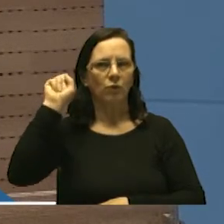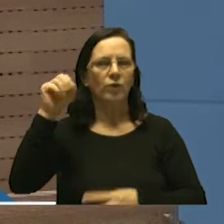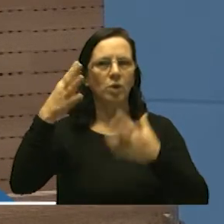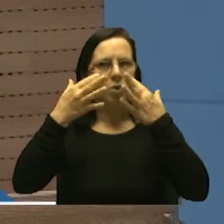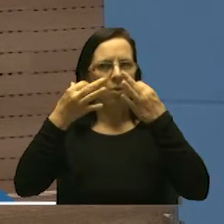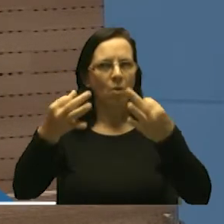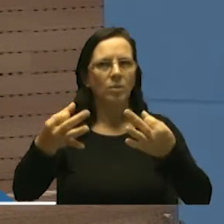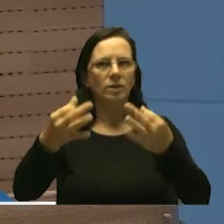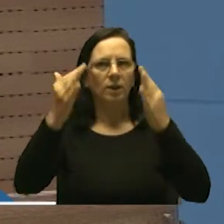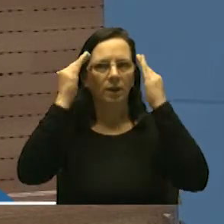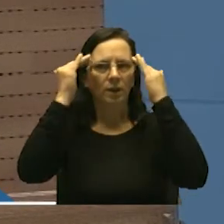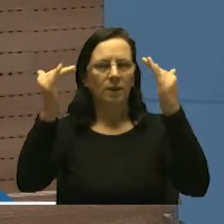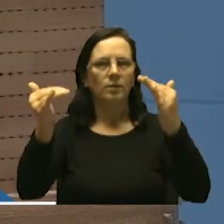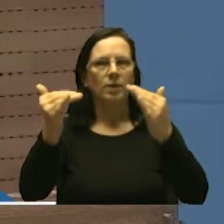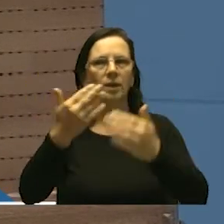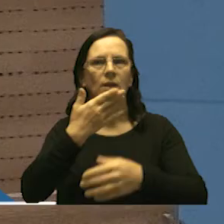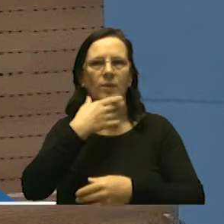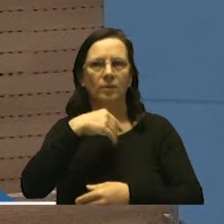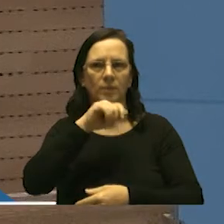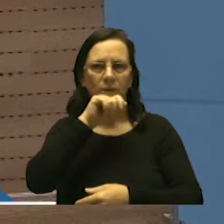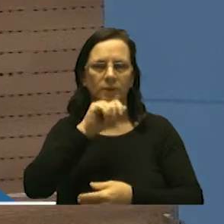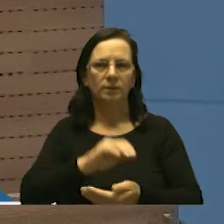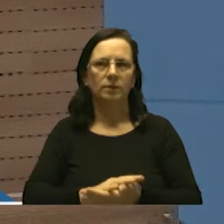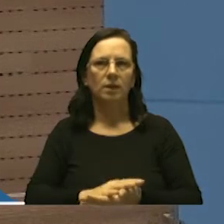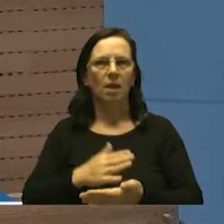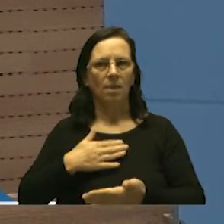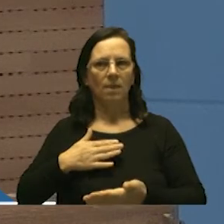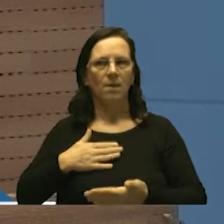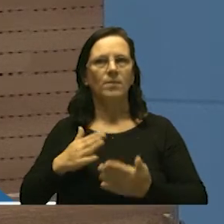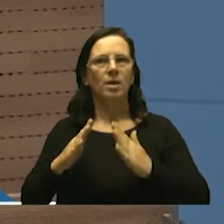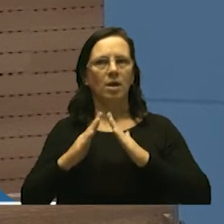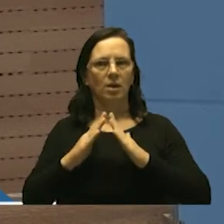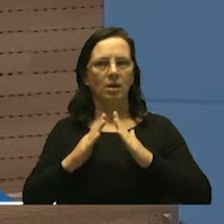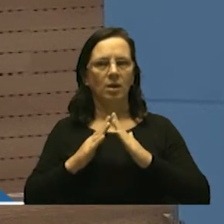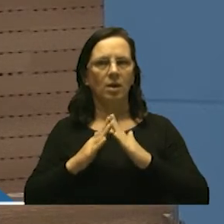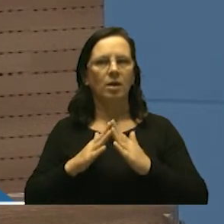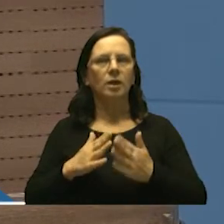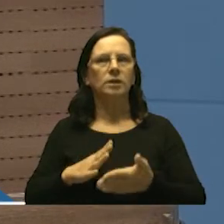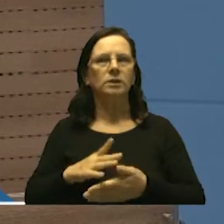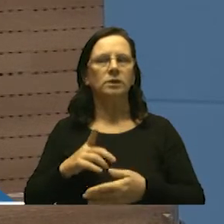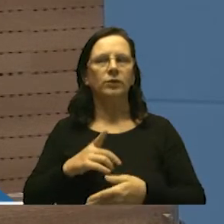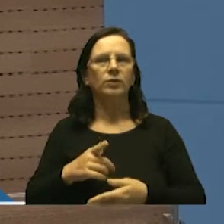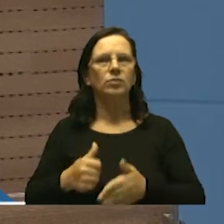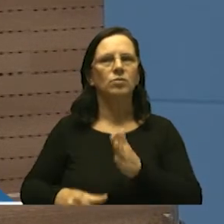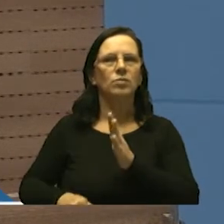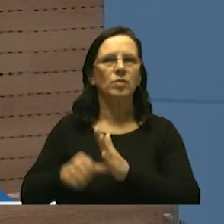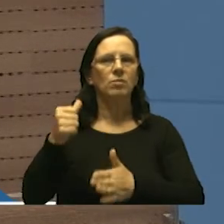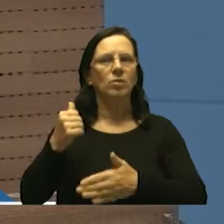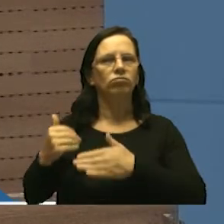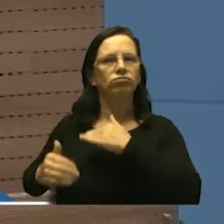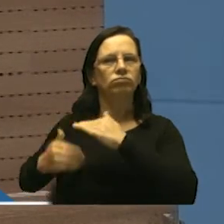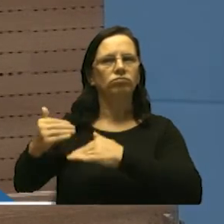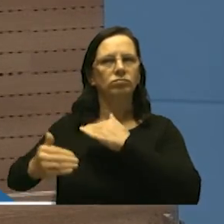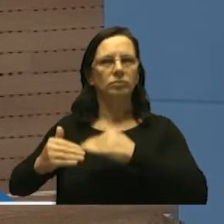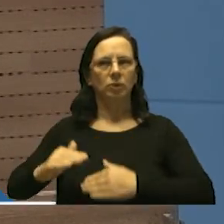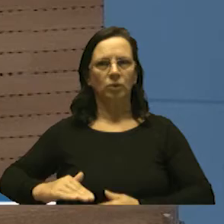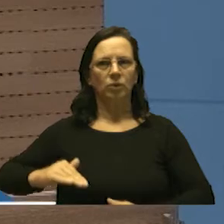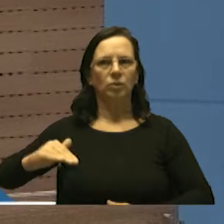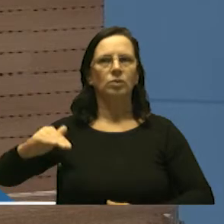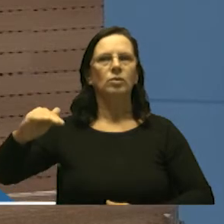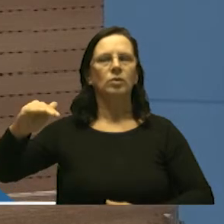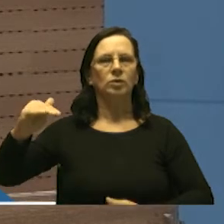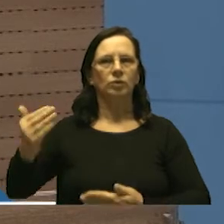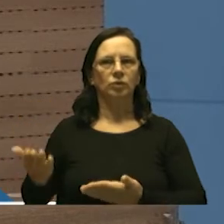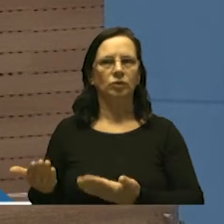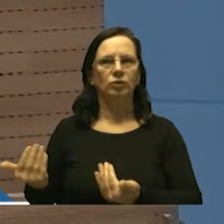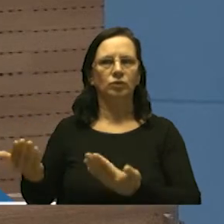observar e respeitar os seus pais na minha casa uma família estruturada eu tive a primeira lição na adolescência que a palavra vale muito